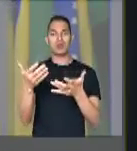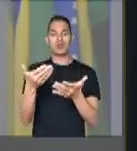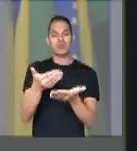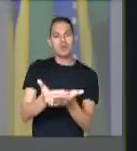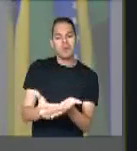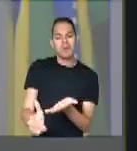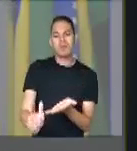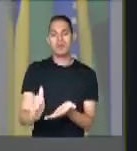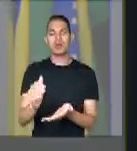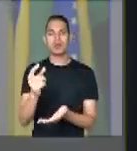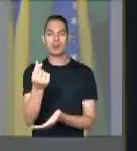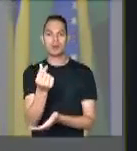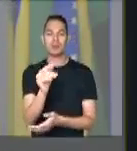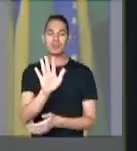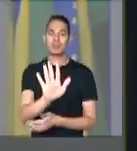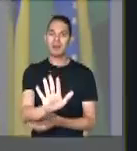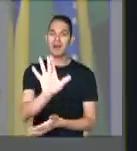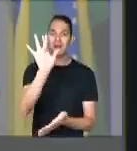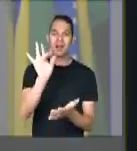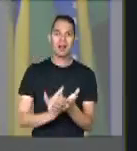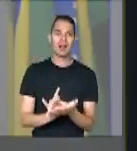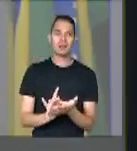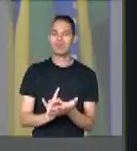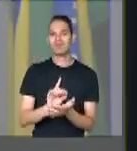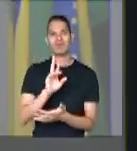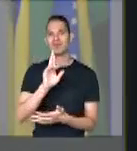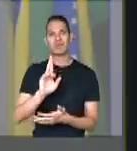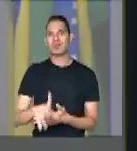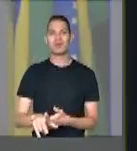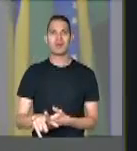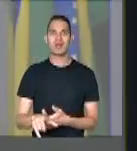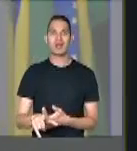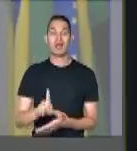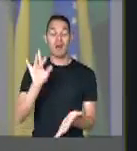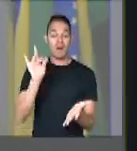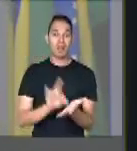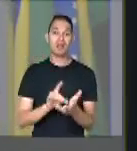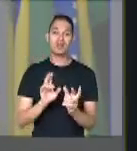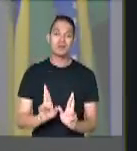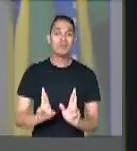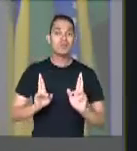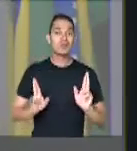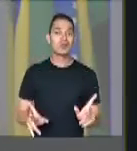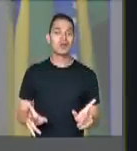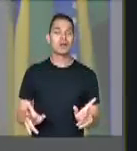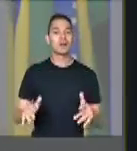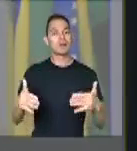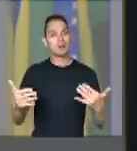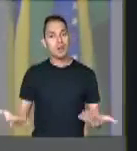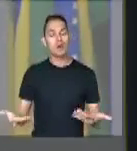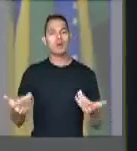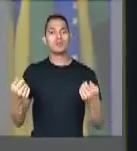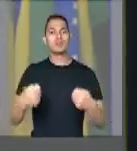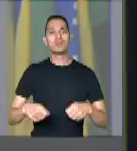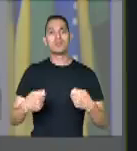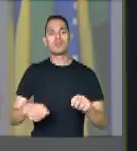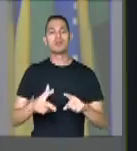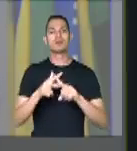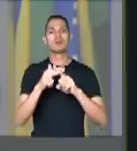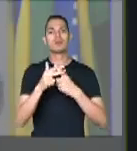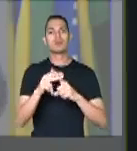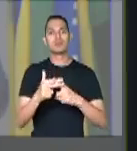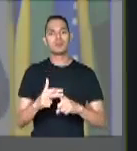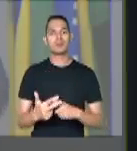esta, infelizmente, não é a realidade que nós vivemos. Portanto, a necessidade da